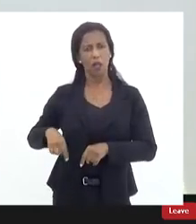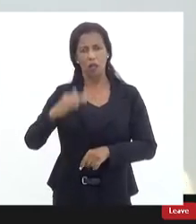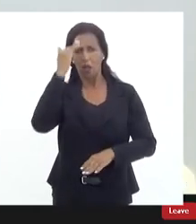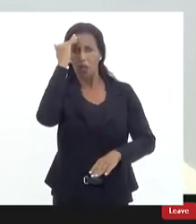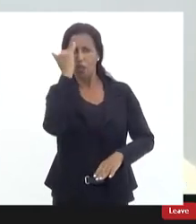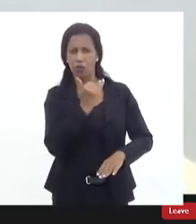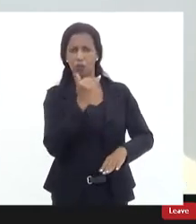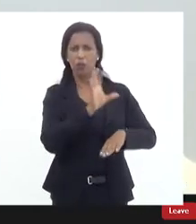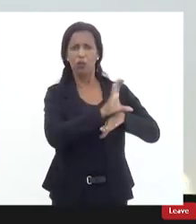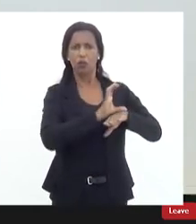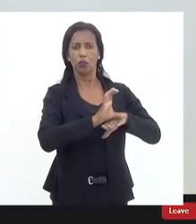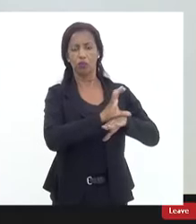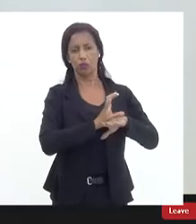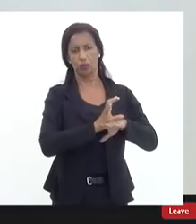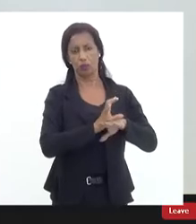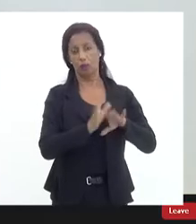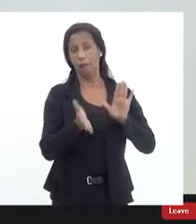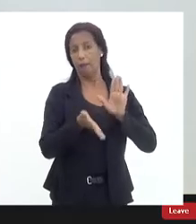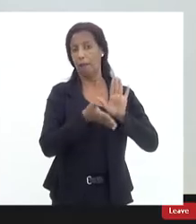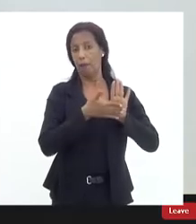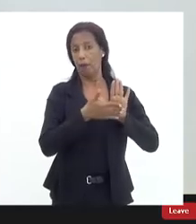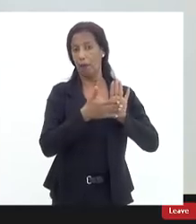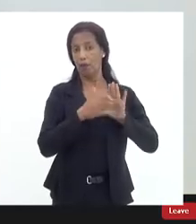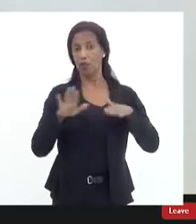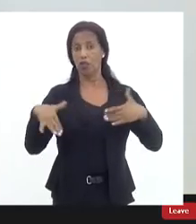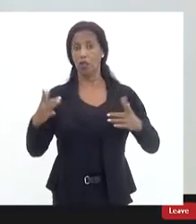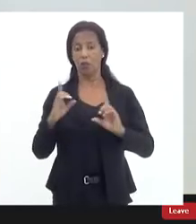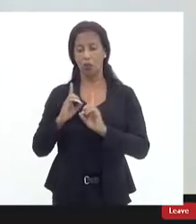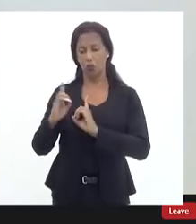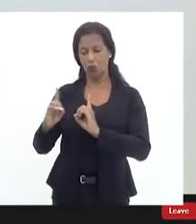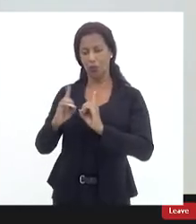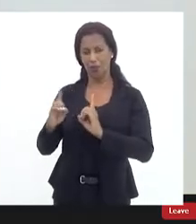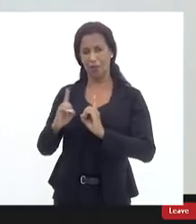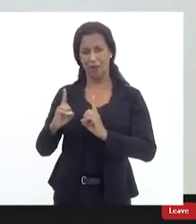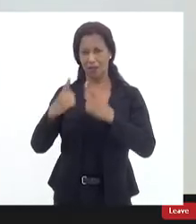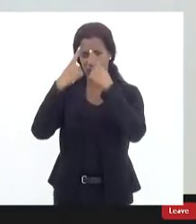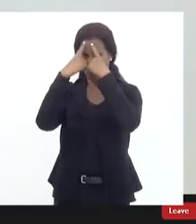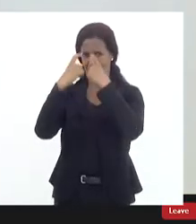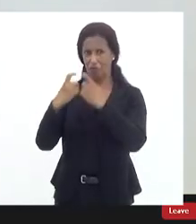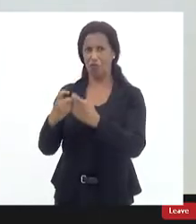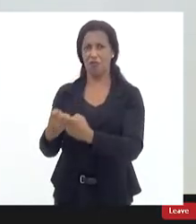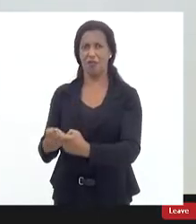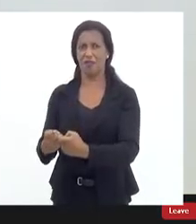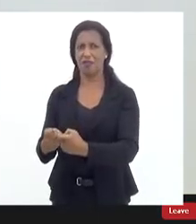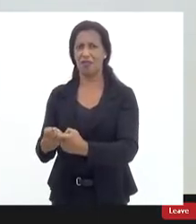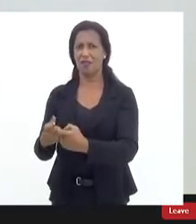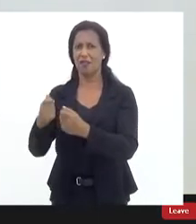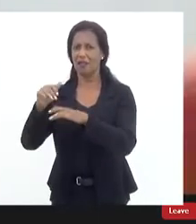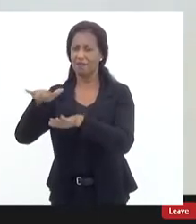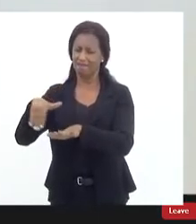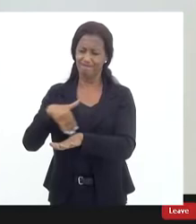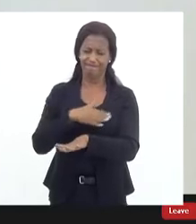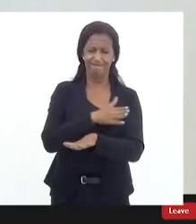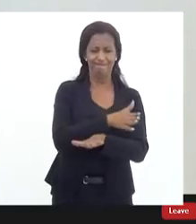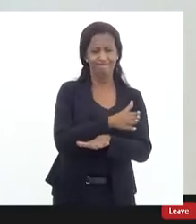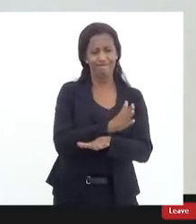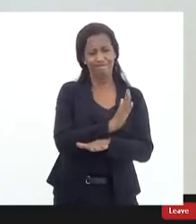a proposta e aí o debate sobre o uso da violência ele tem que passar pelos parâmetros